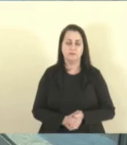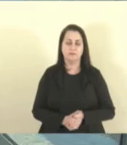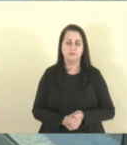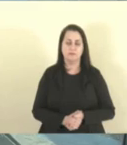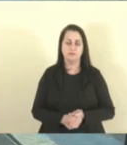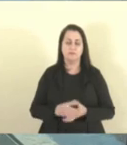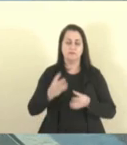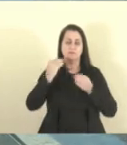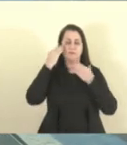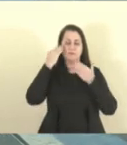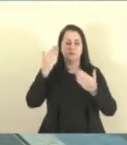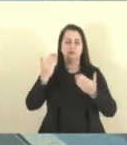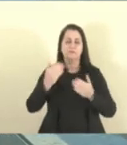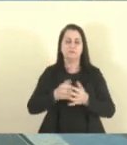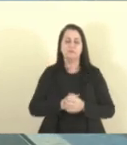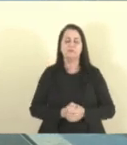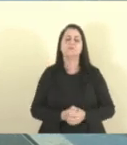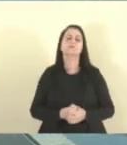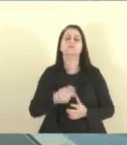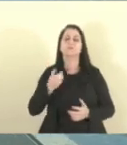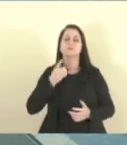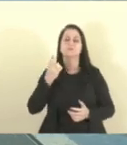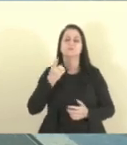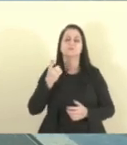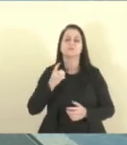Muito obrigado, com a palavra o deputado Alcântara do Filho.